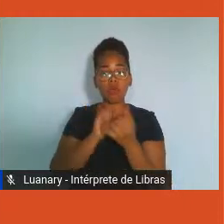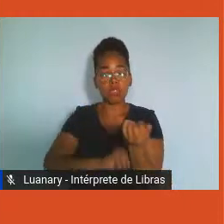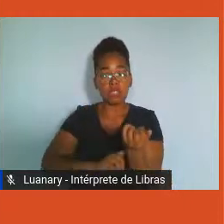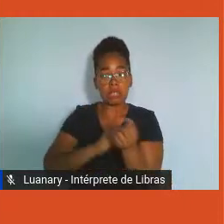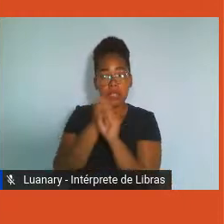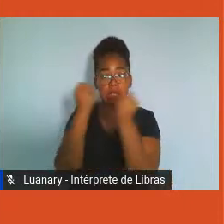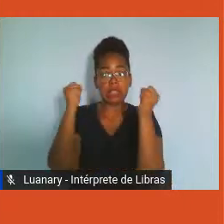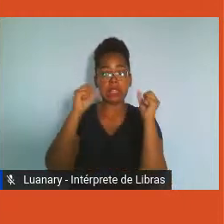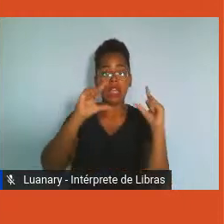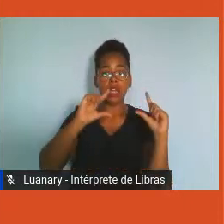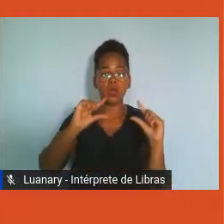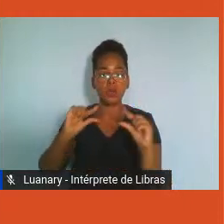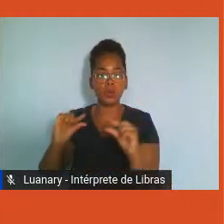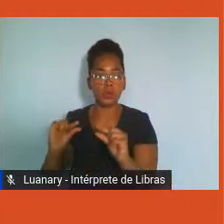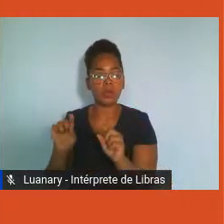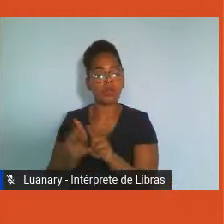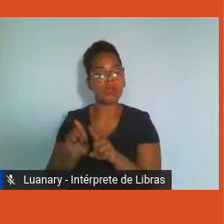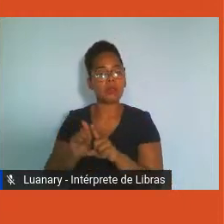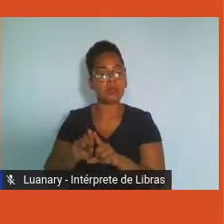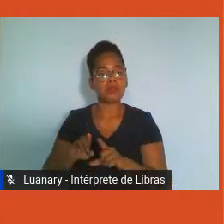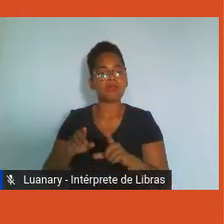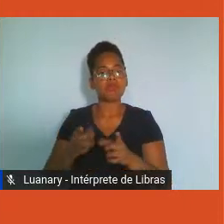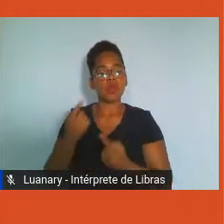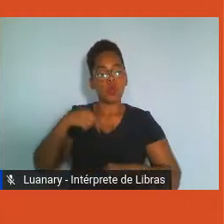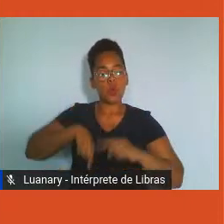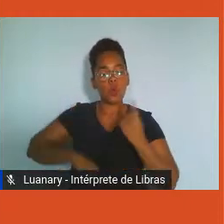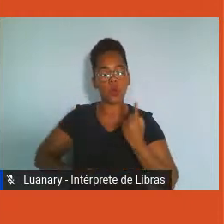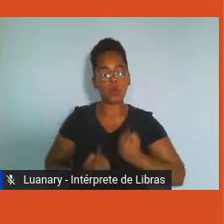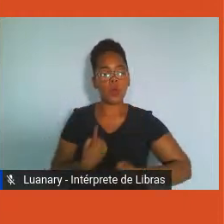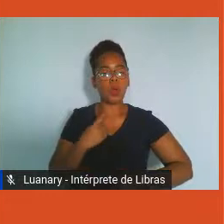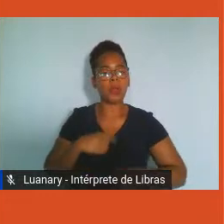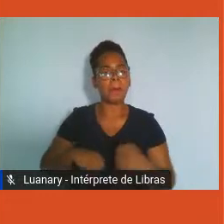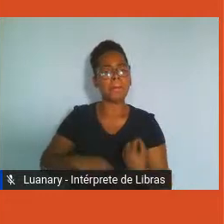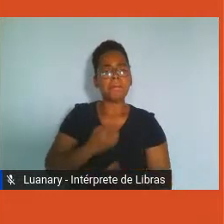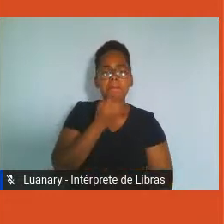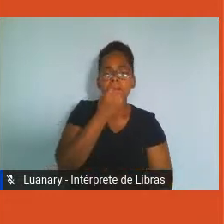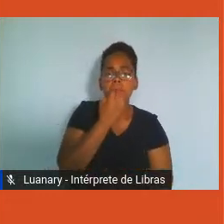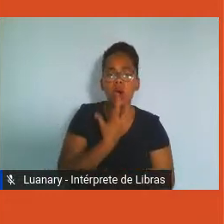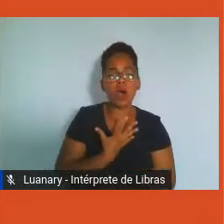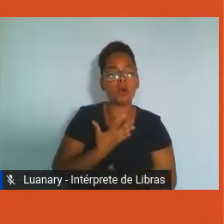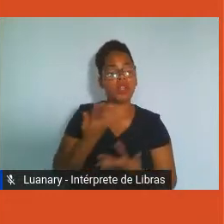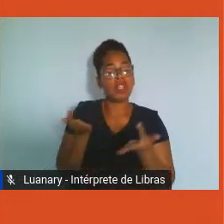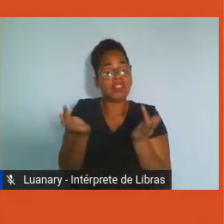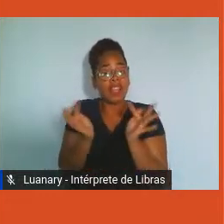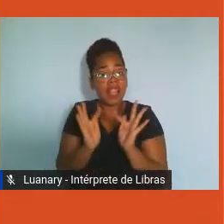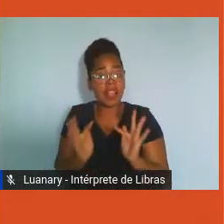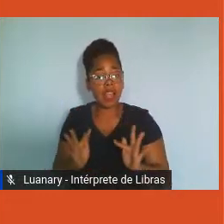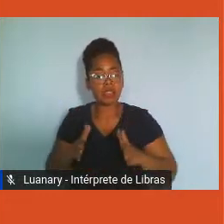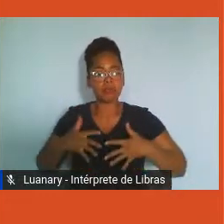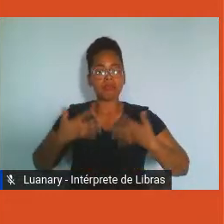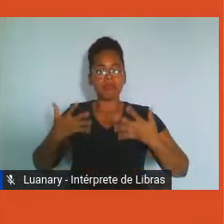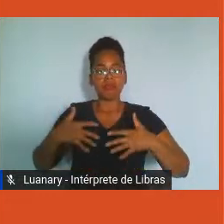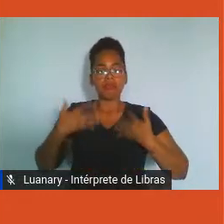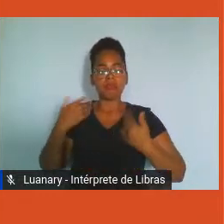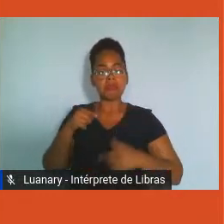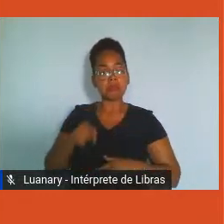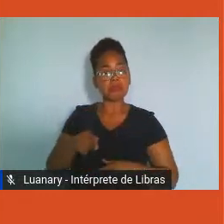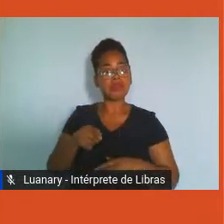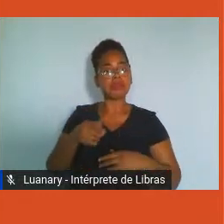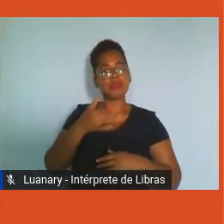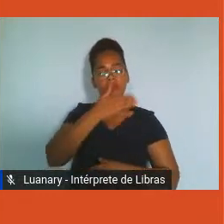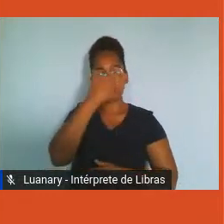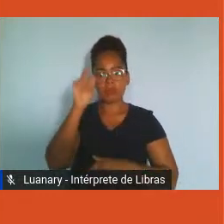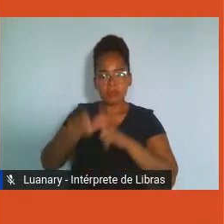hormônios que trazem esse bem-estar de felicidade, de exposição, acaba estimulando uma maior conexão com elas mesmas,